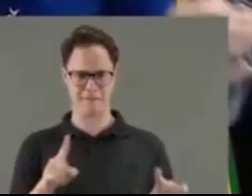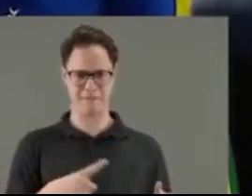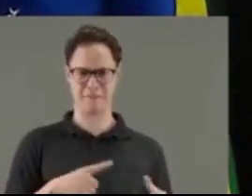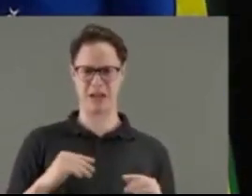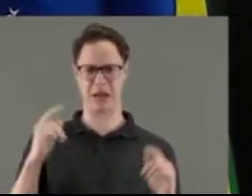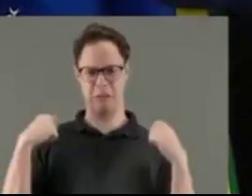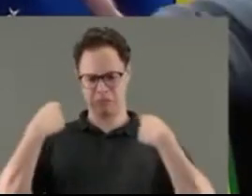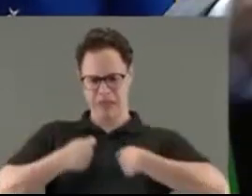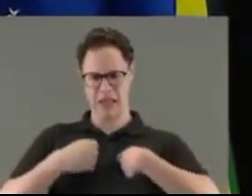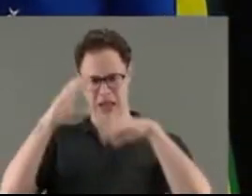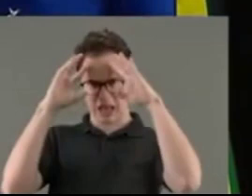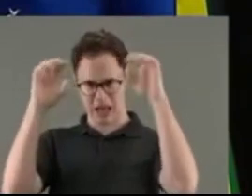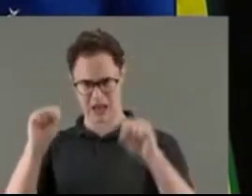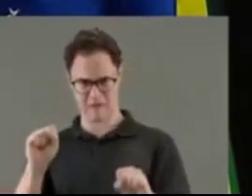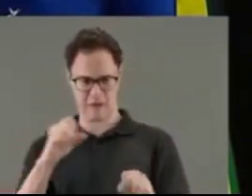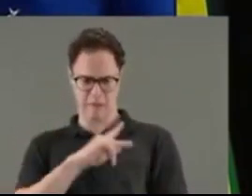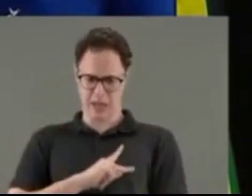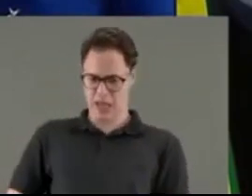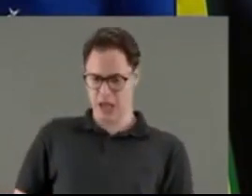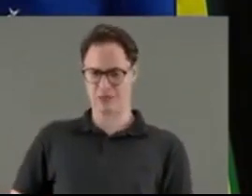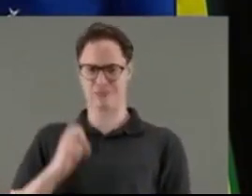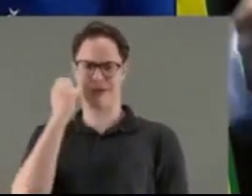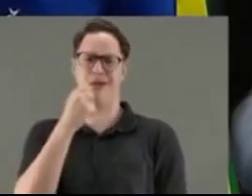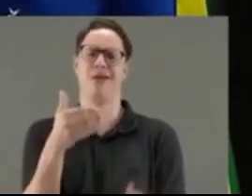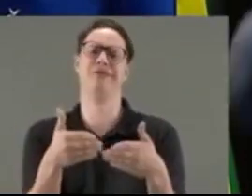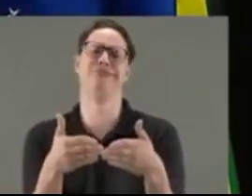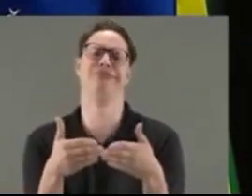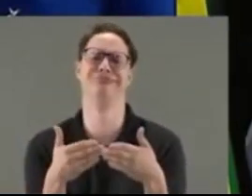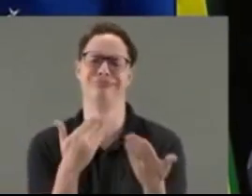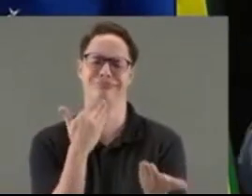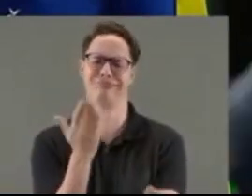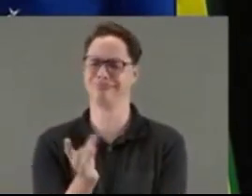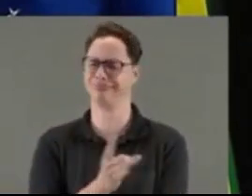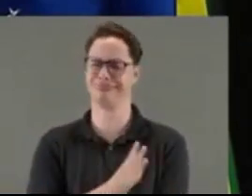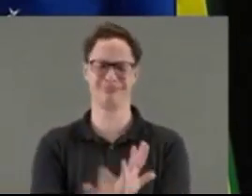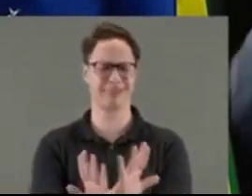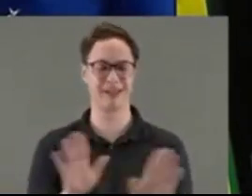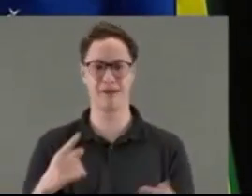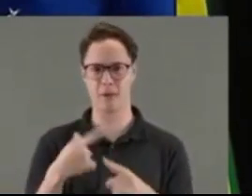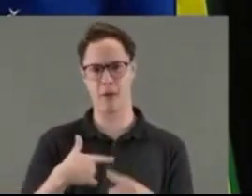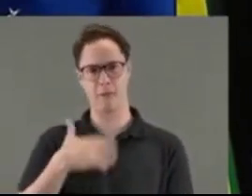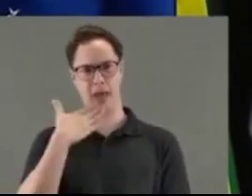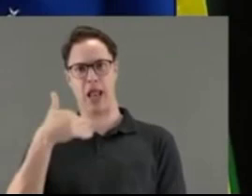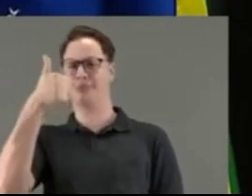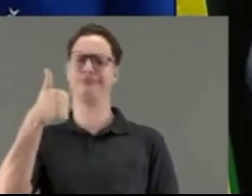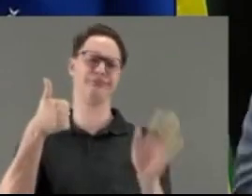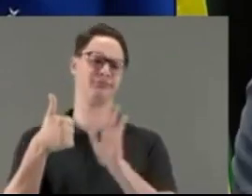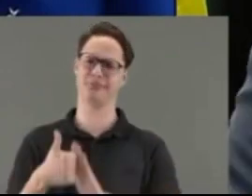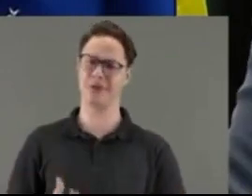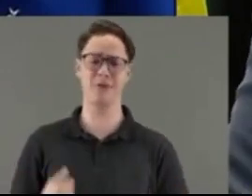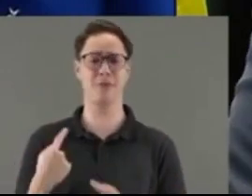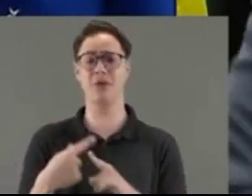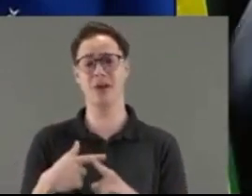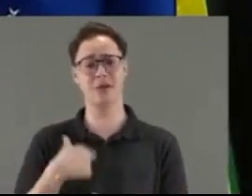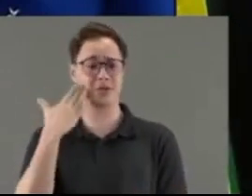do STF, do presidente, dos senadores, com todo respeito, eu não tenho medo dos políticos. E não é porque eu sou melhor do que ninguém, não. É porque eu não faço nada de